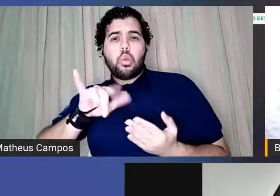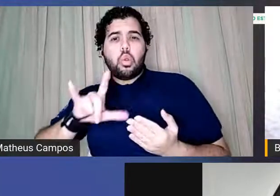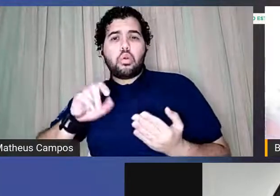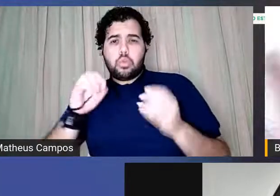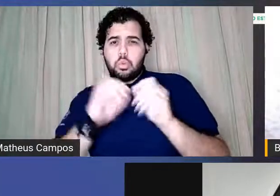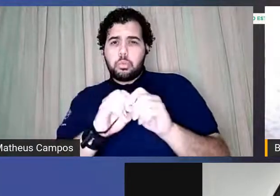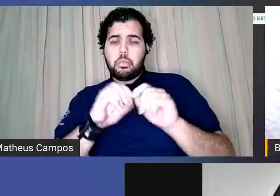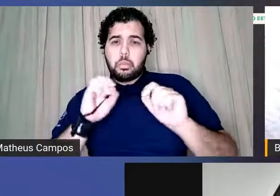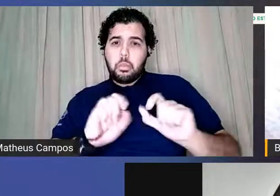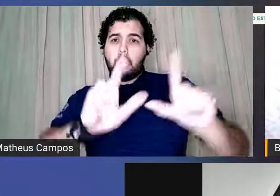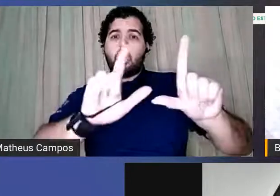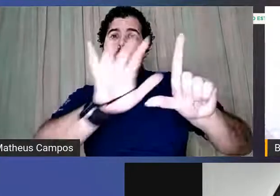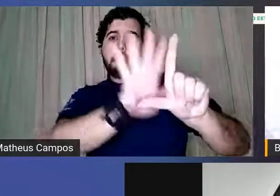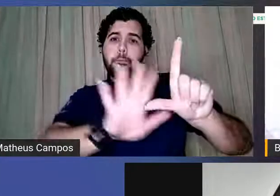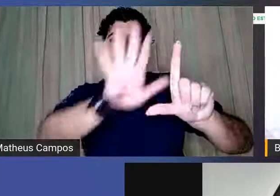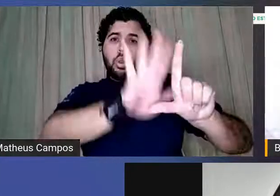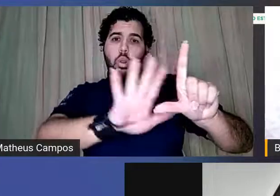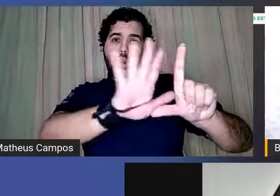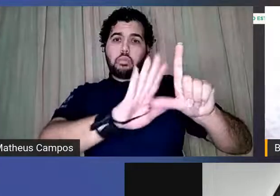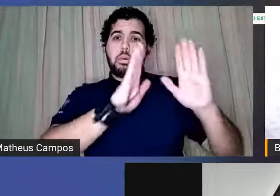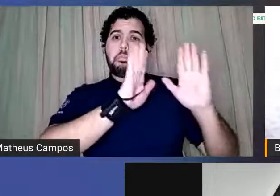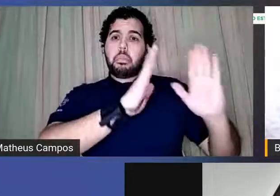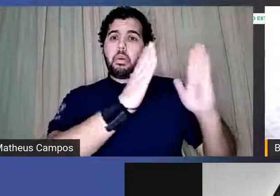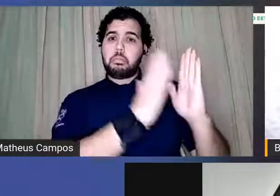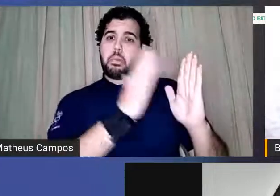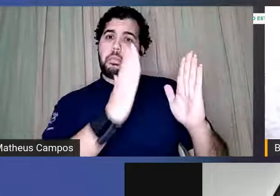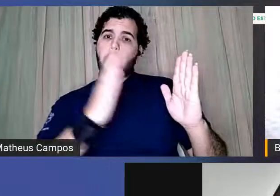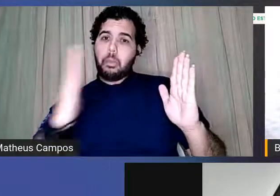slides aqui para vocês, se possível.